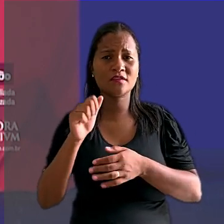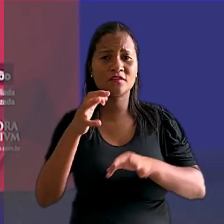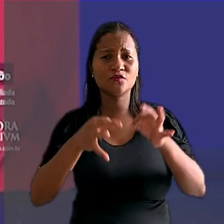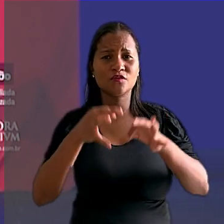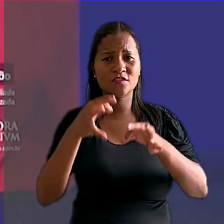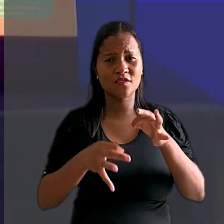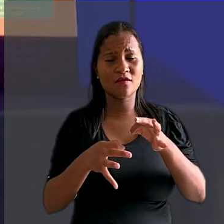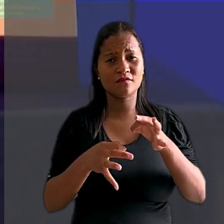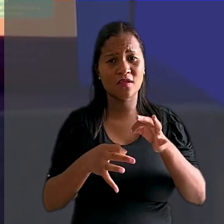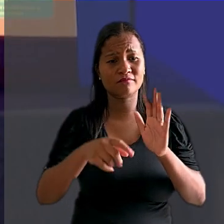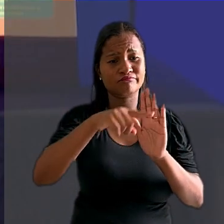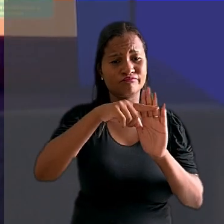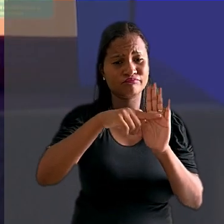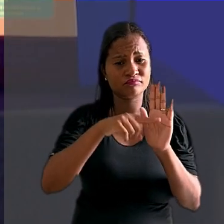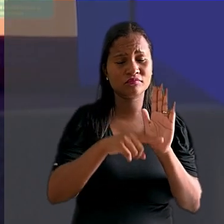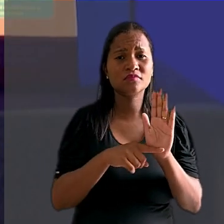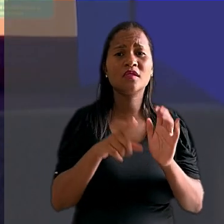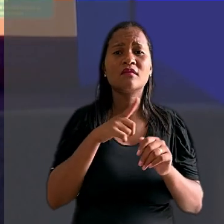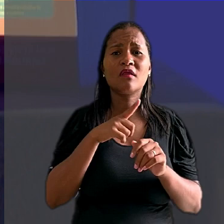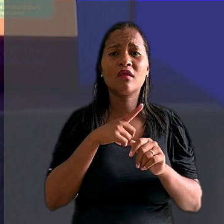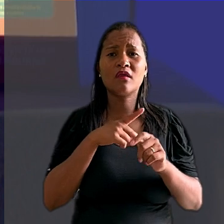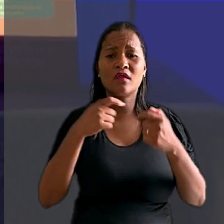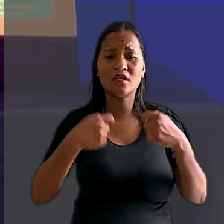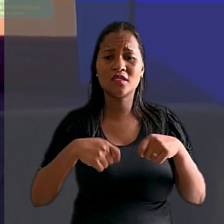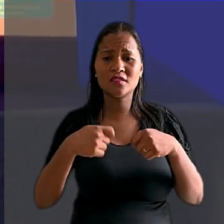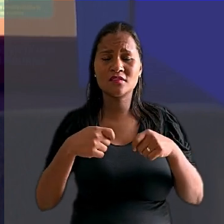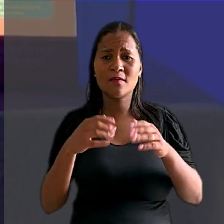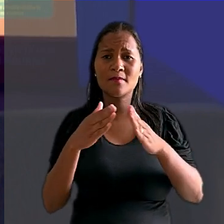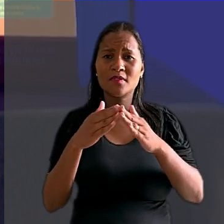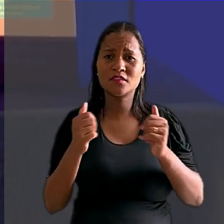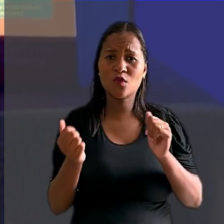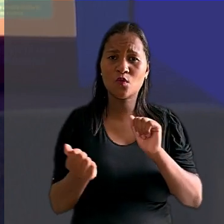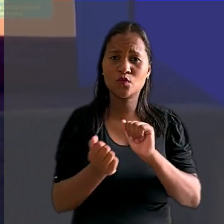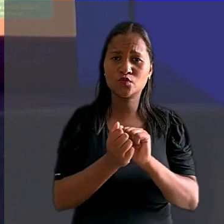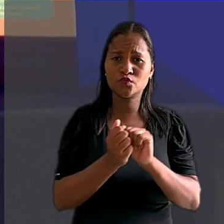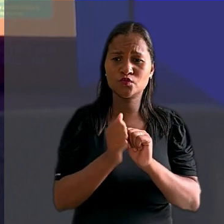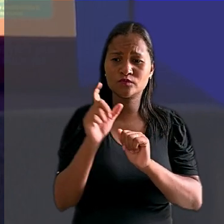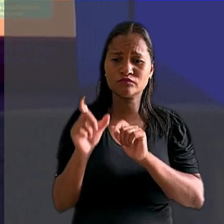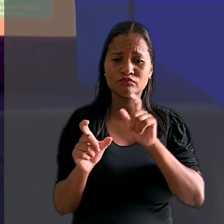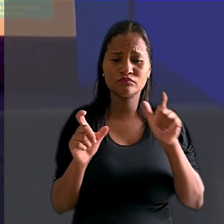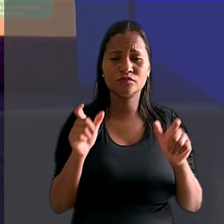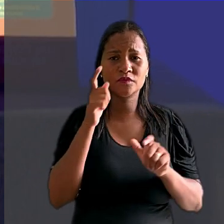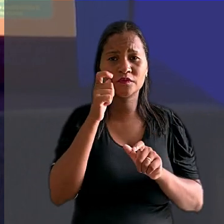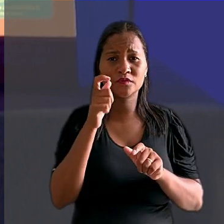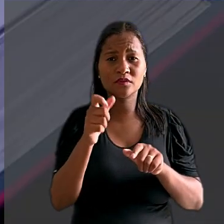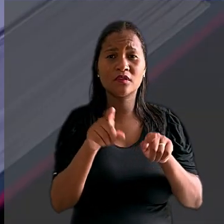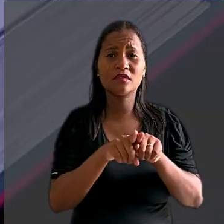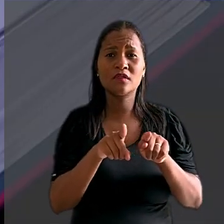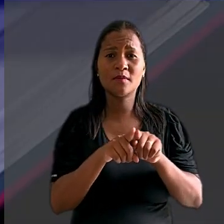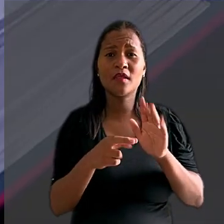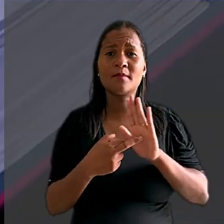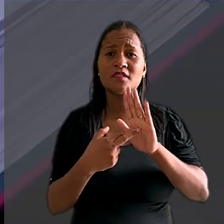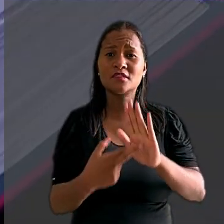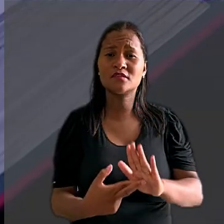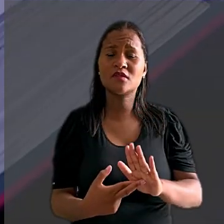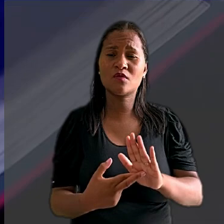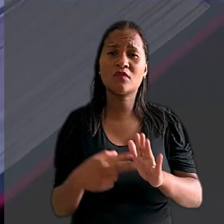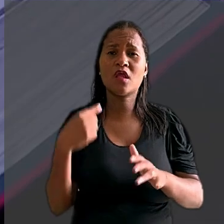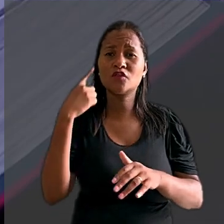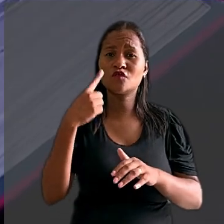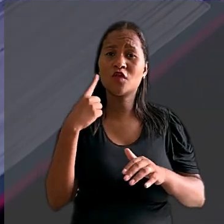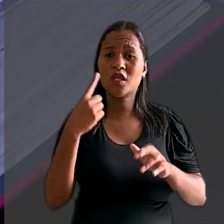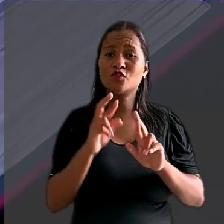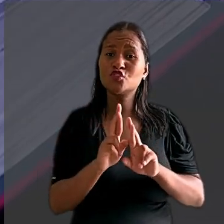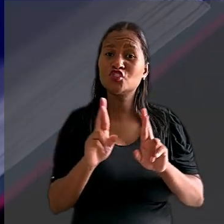extrajudiciais. Entre os pressupostos formais estão a necessidade de petição conjunta dos interessados e de representação por